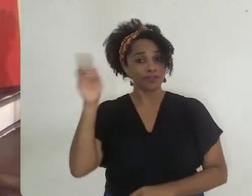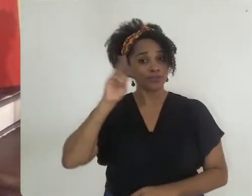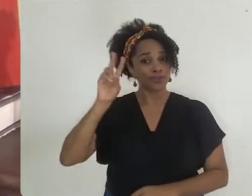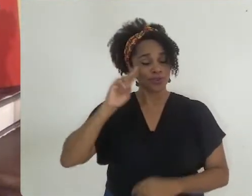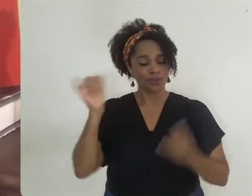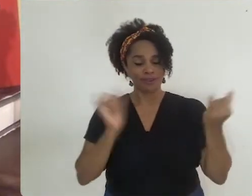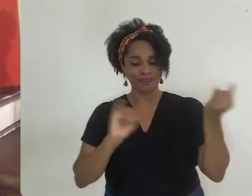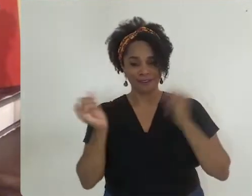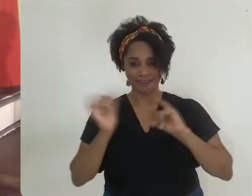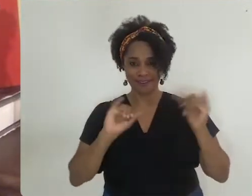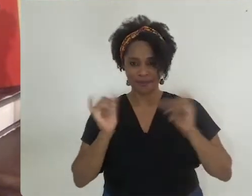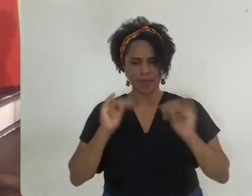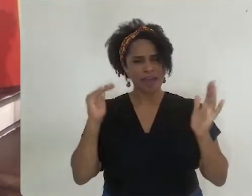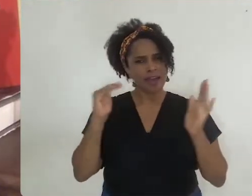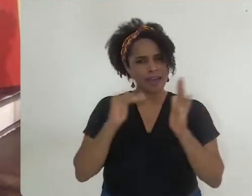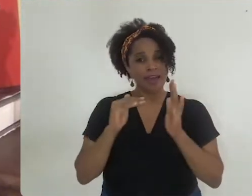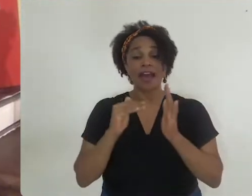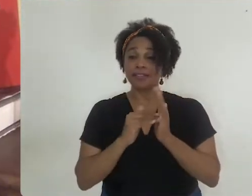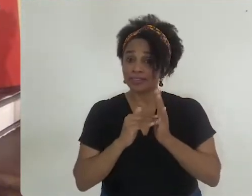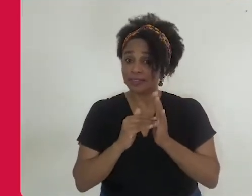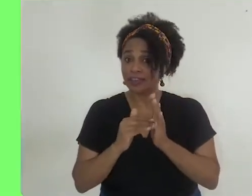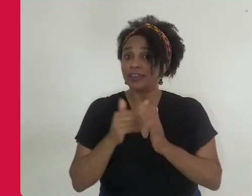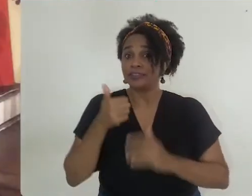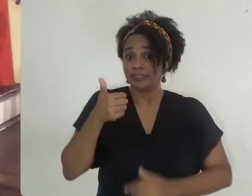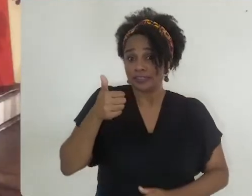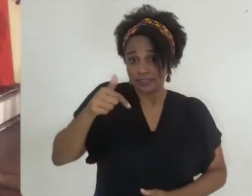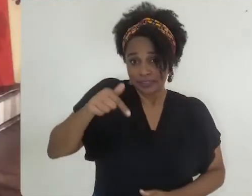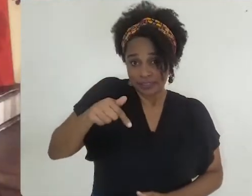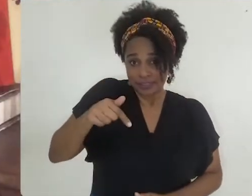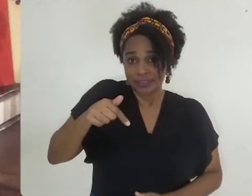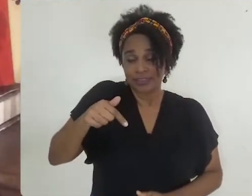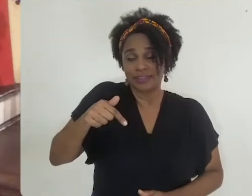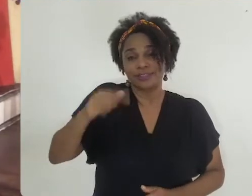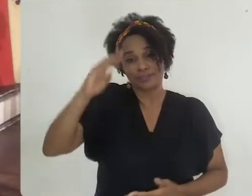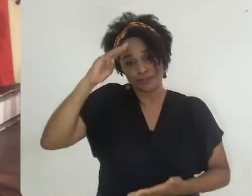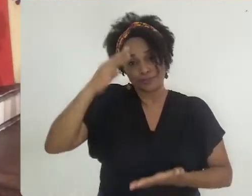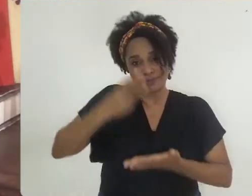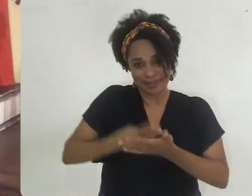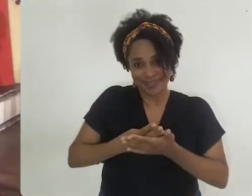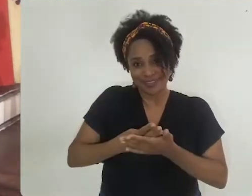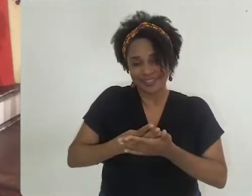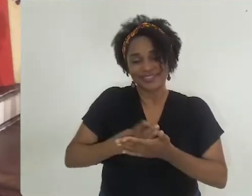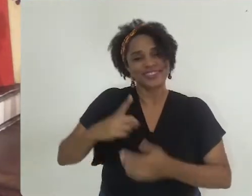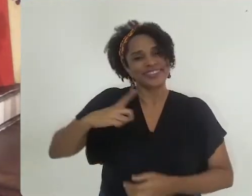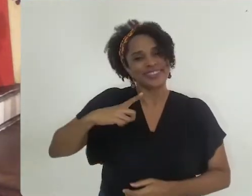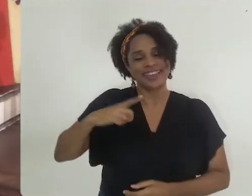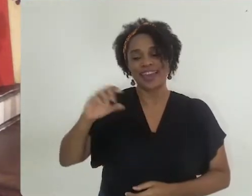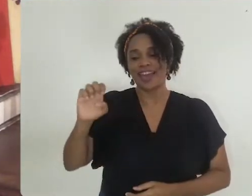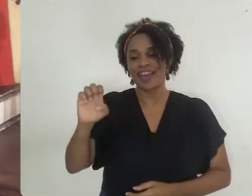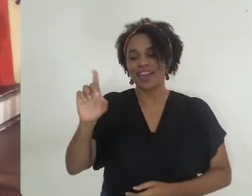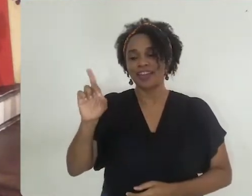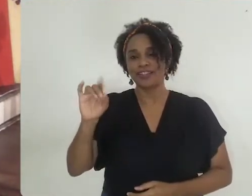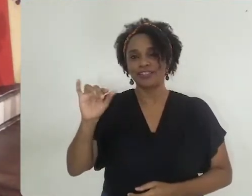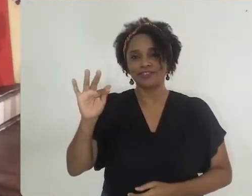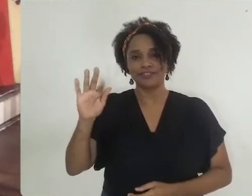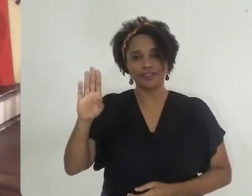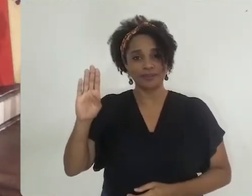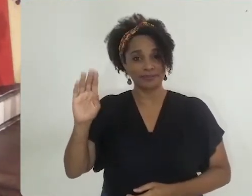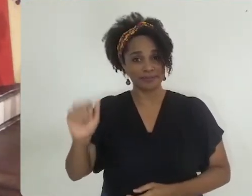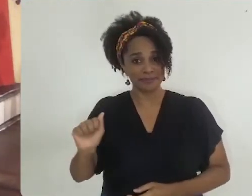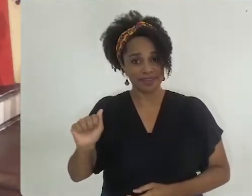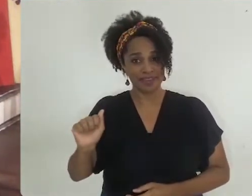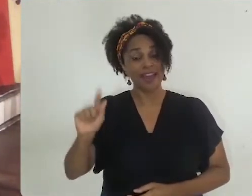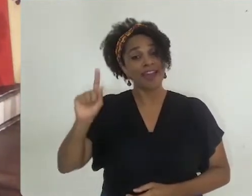biologia, física, história e química. Até dia 17 de março, a editora do IFBA, a EdifBA,